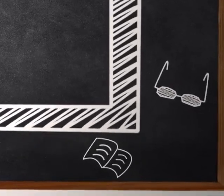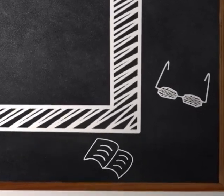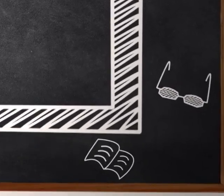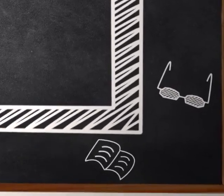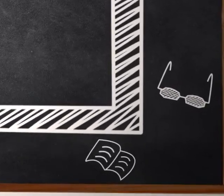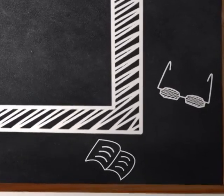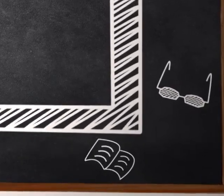Tchau. Tchau.